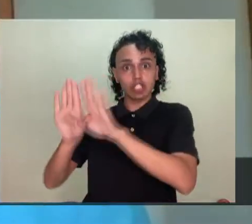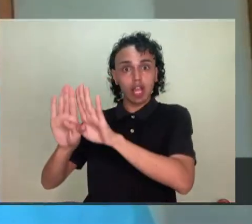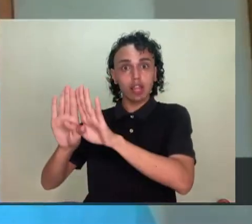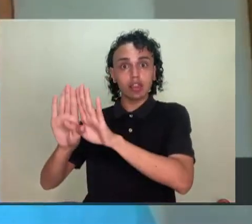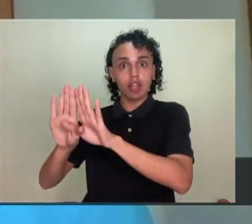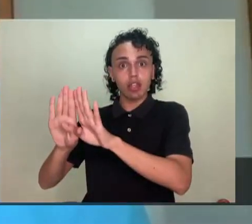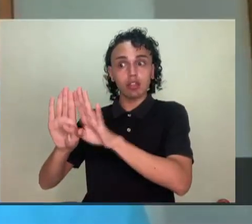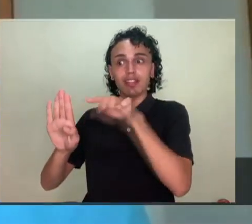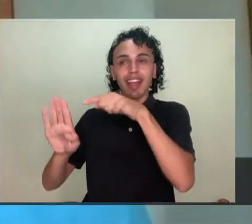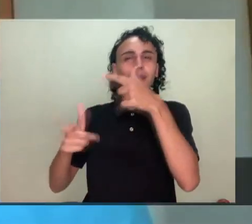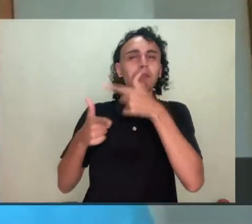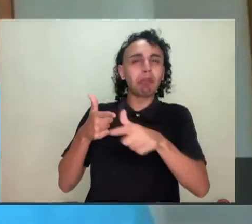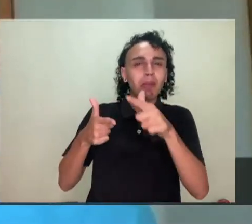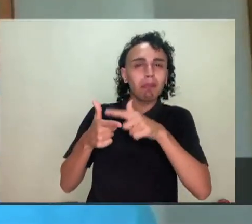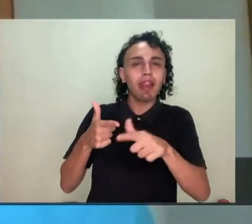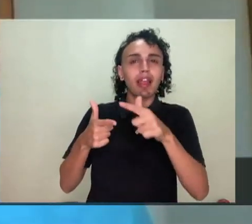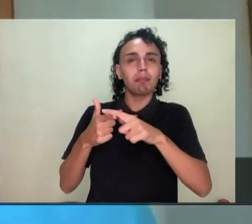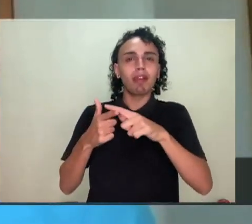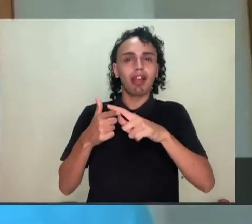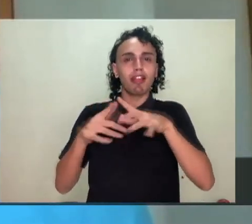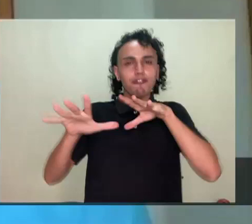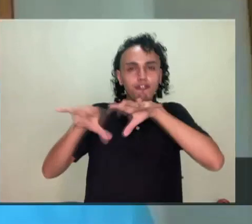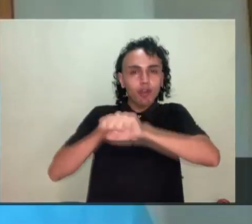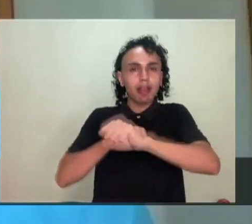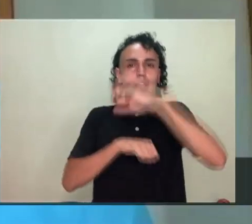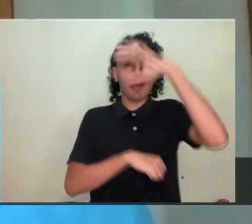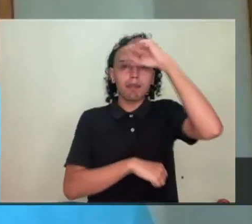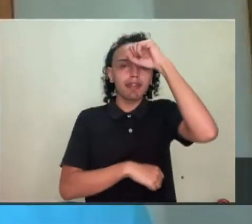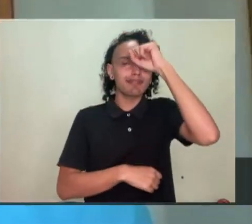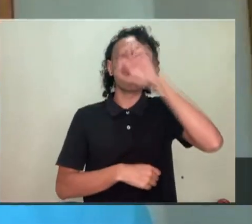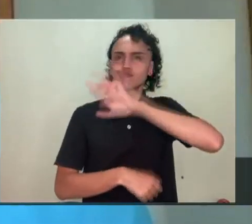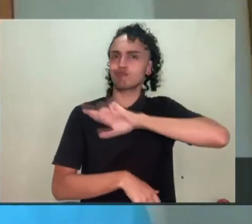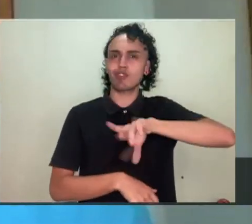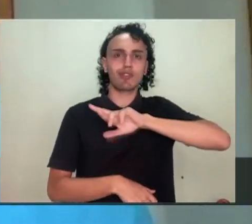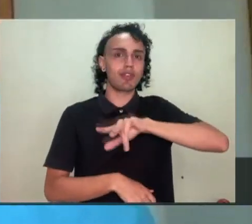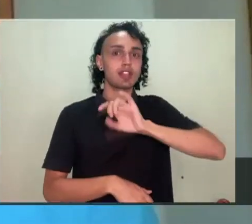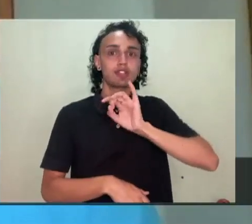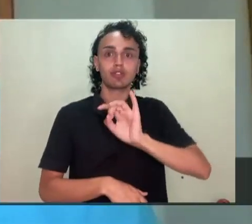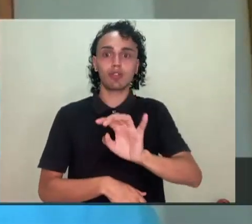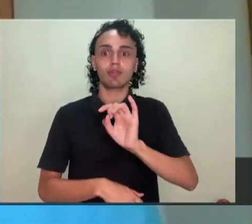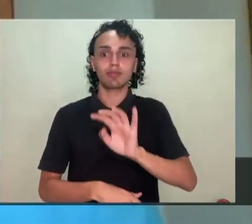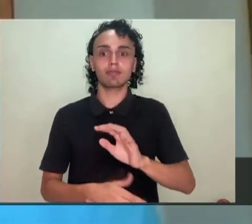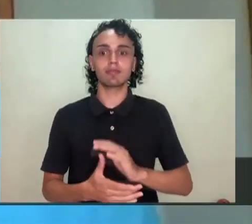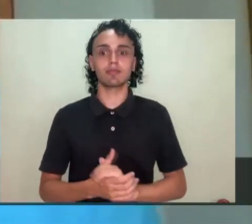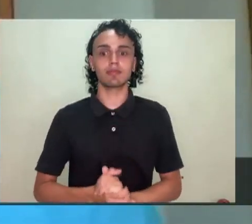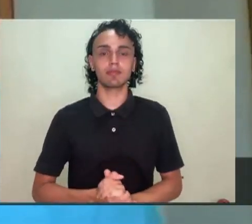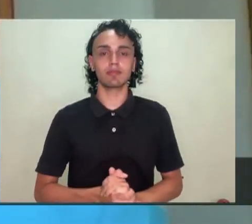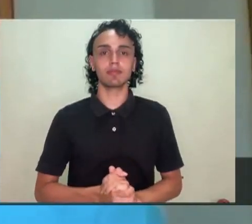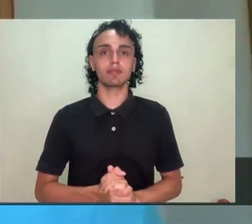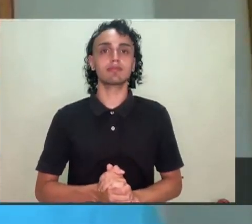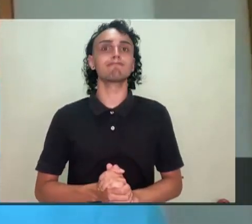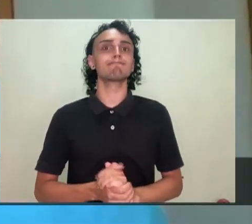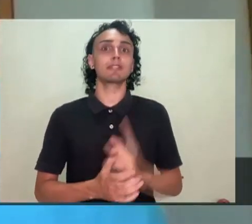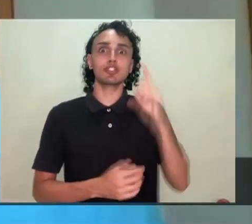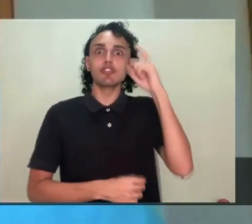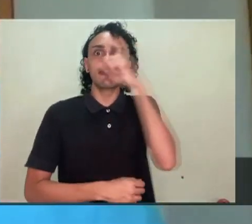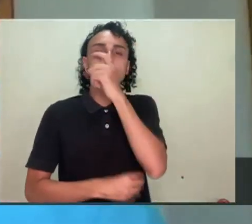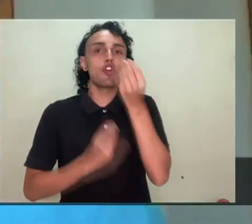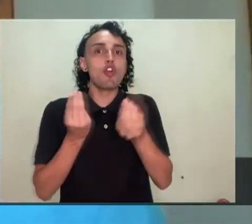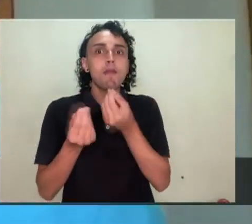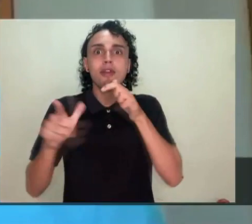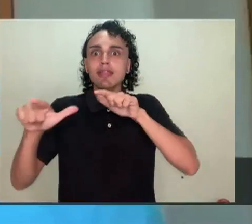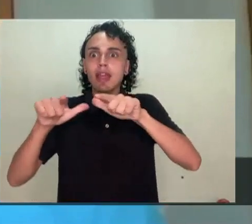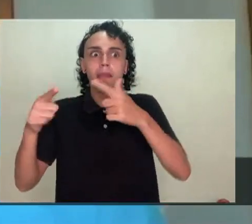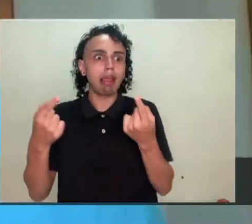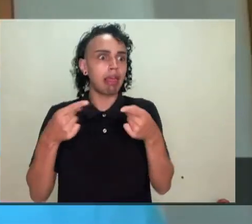escolas estarem fechadas que faz com que os jovens estejam comprometendo a sua projetória educacional, a qualidade da escola e, sobretudo, essa